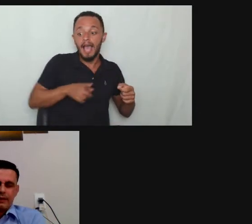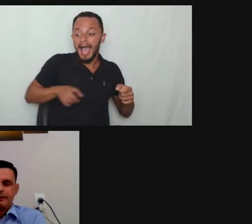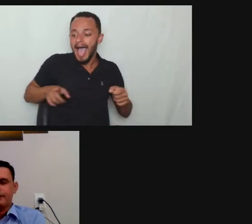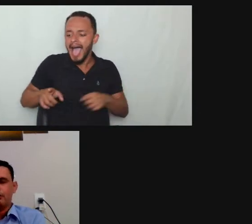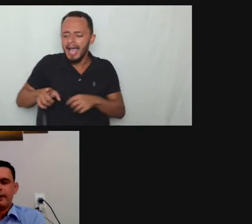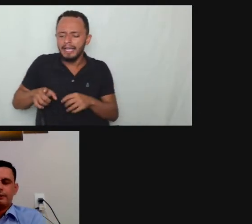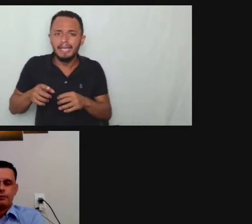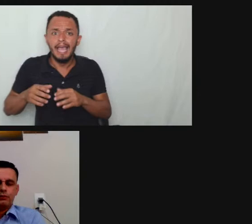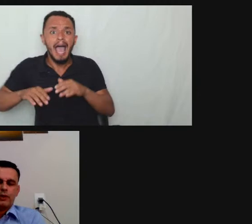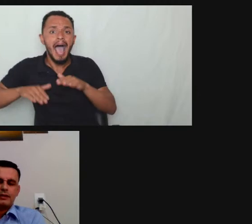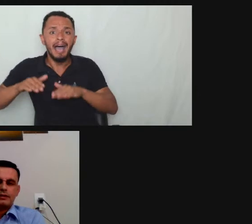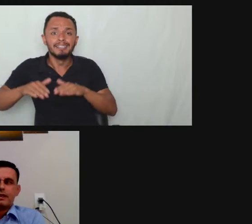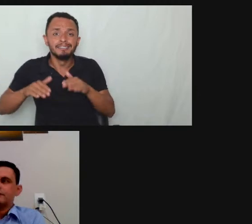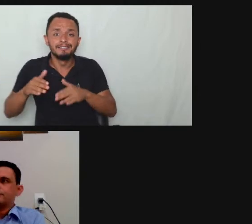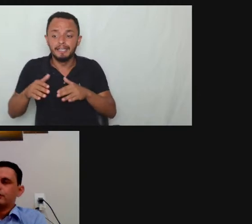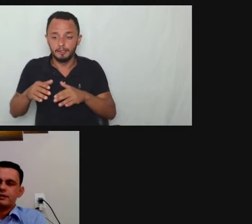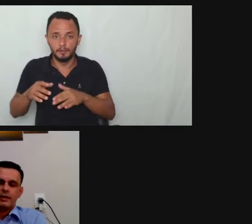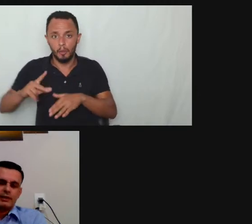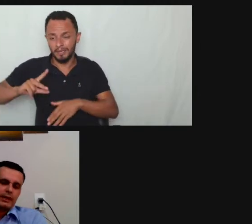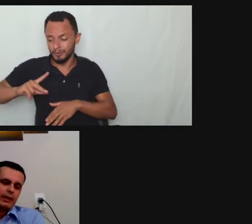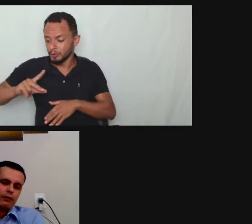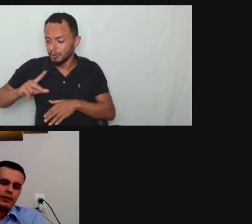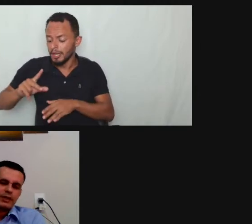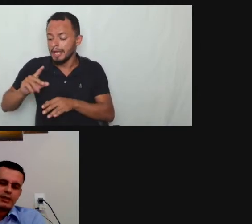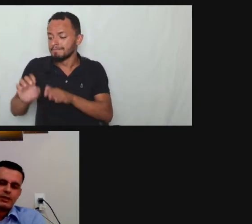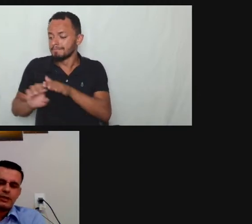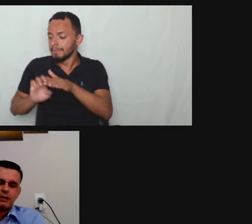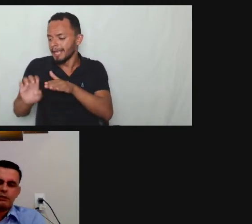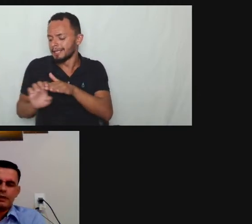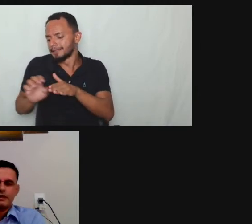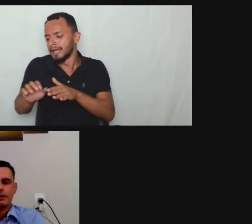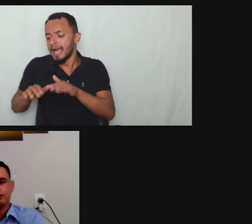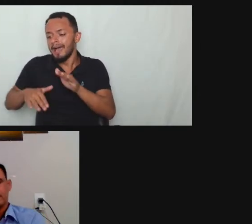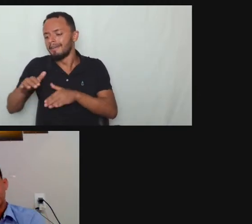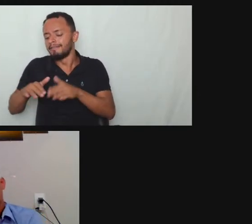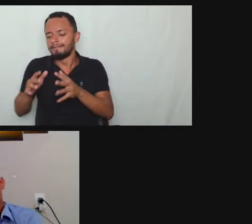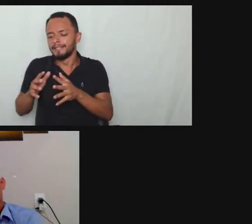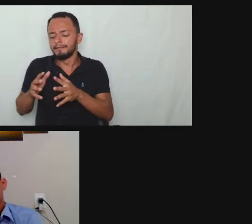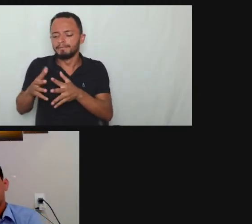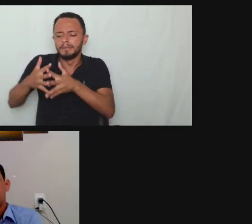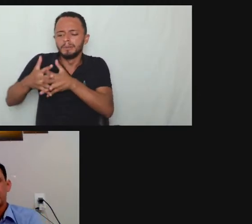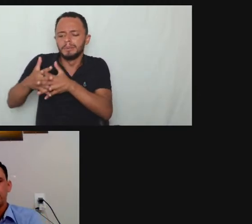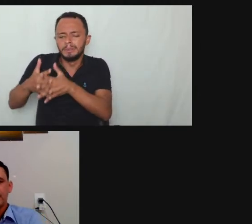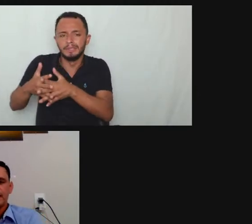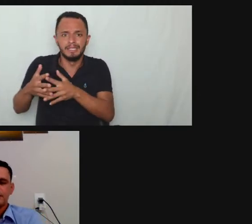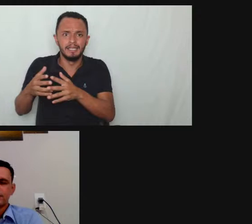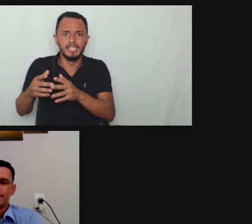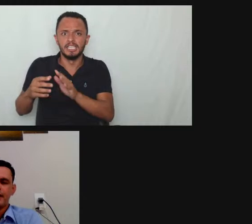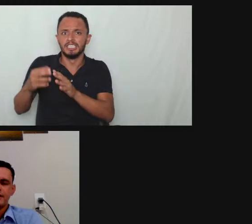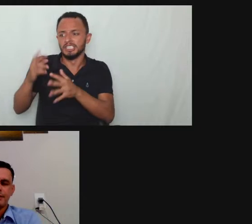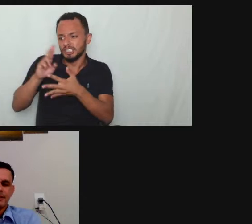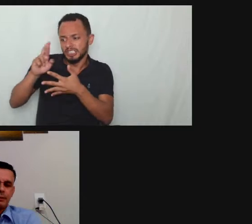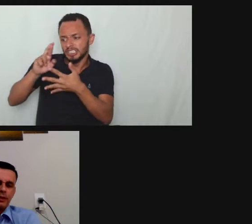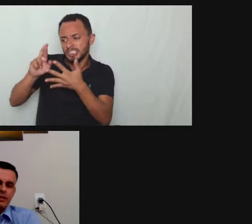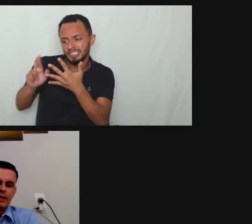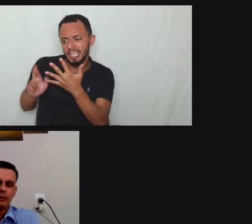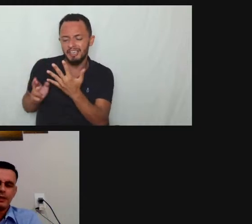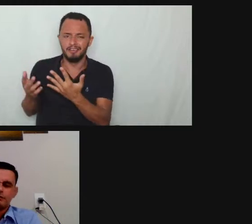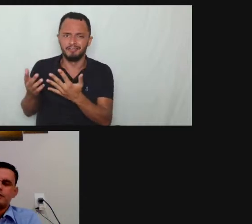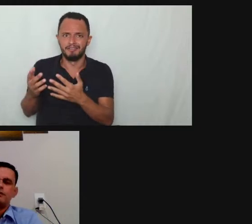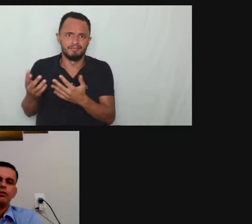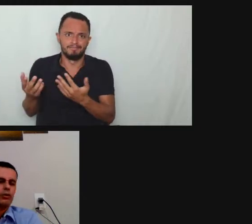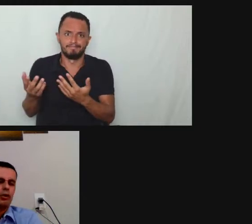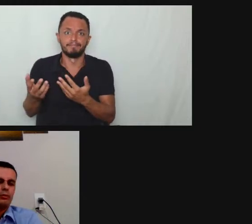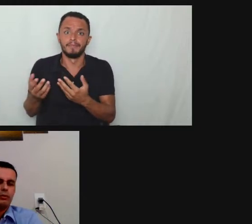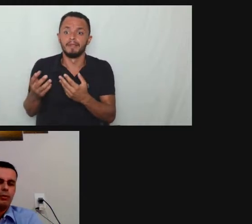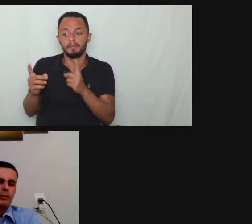não é no caso se ela fosse se ela não fosse eletista não se ela for estatutária não tem a ação trabalhista mas ela pode